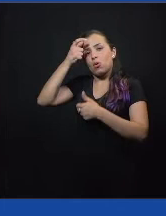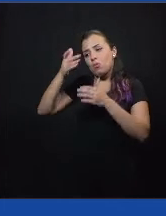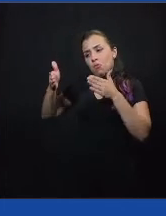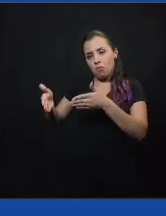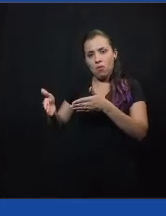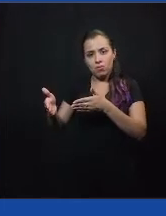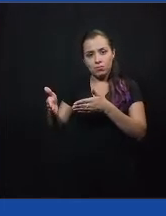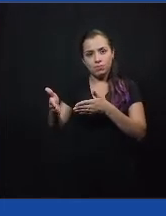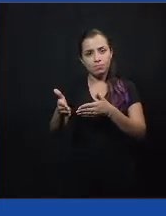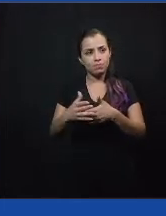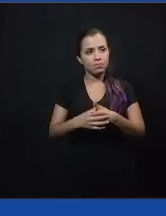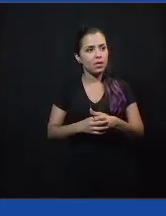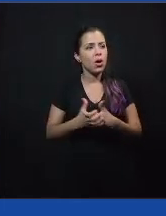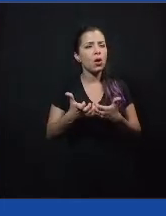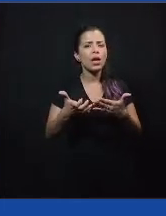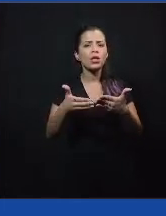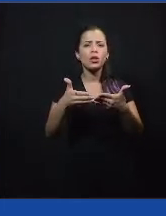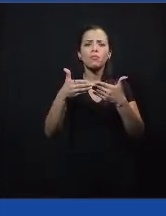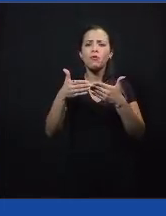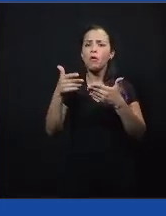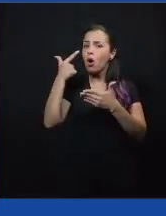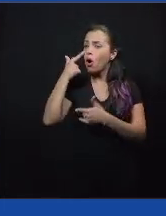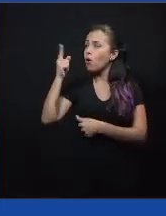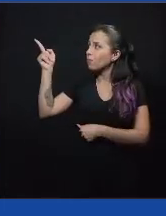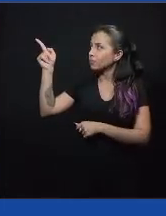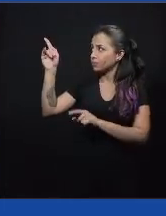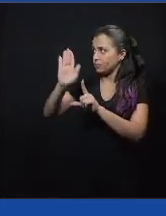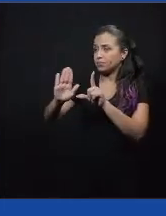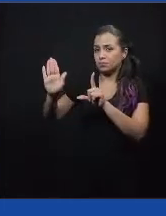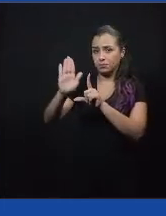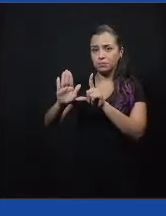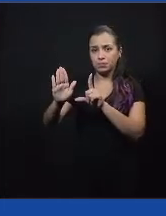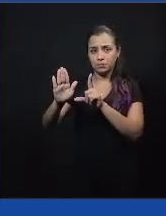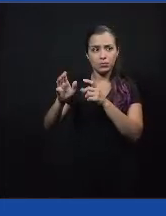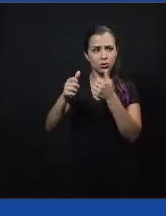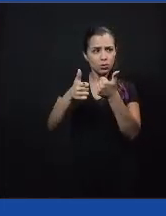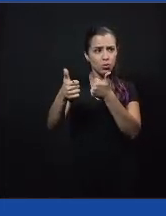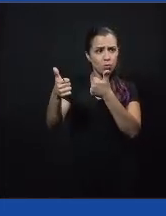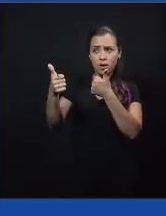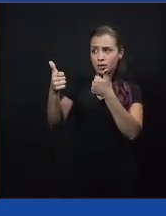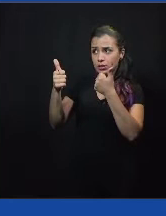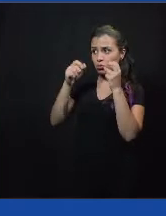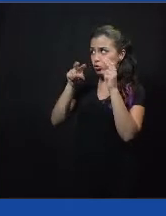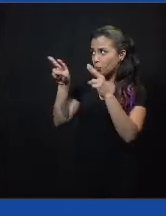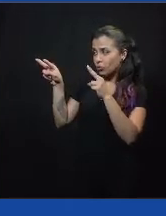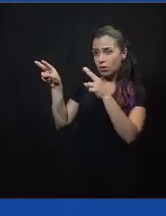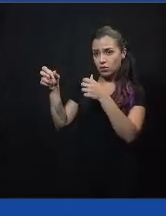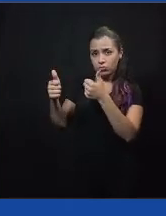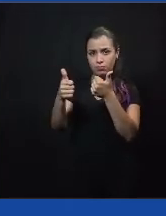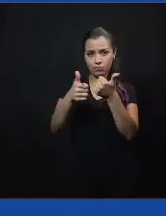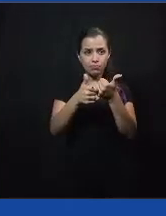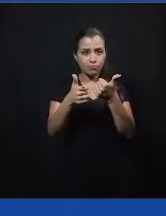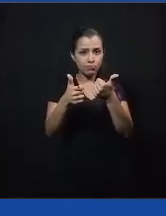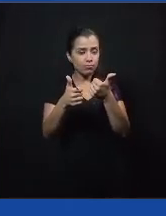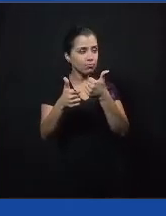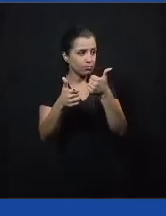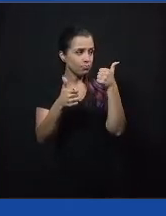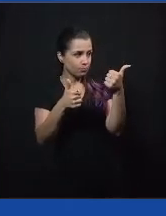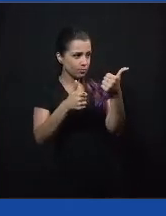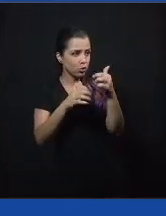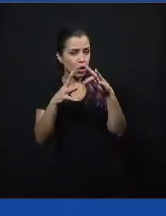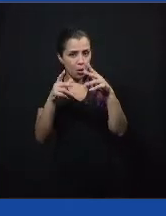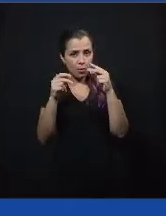Eu só quero pedir... Leonel, você está vendo na tela? Só para eu saber se está todo mundo vendo também. Estamos vendo. Tá,